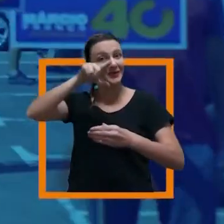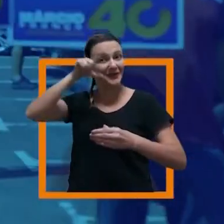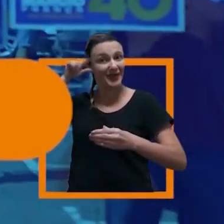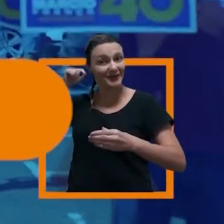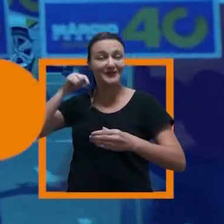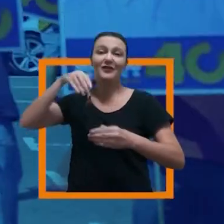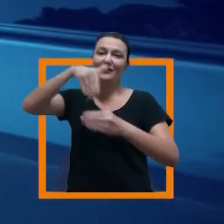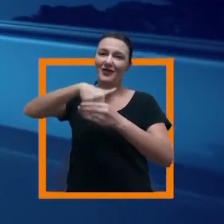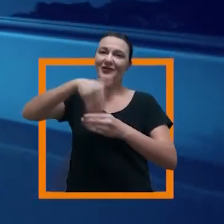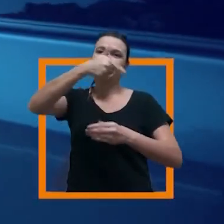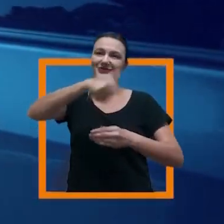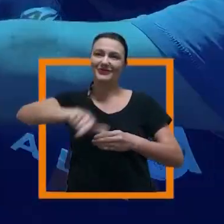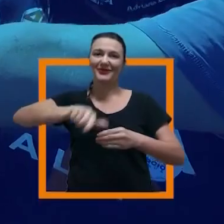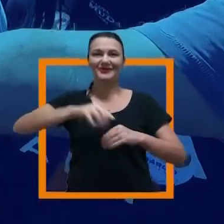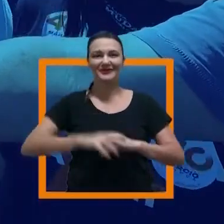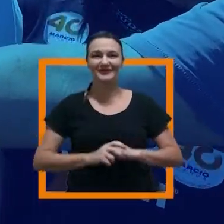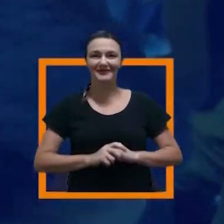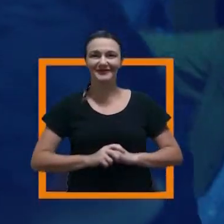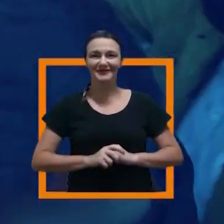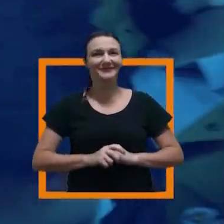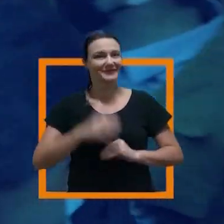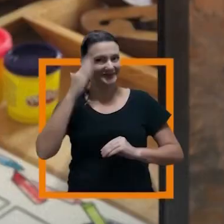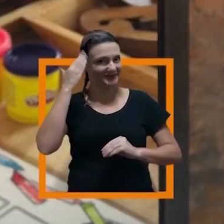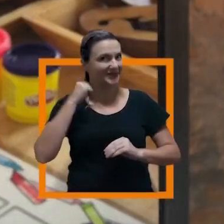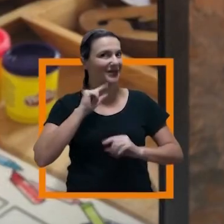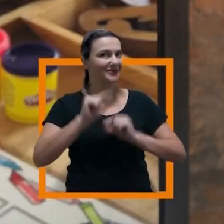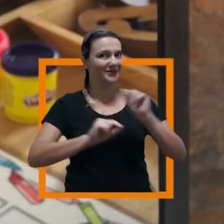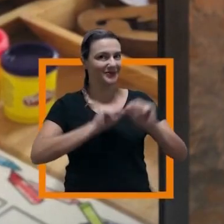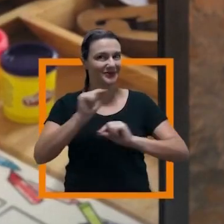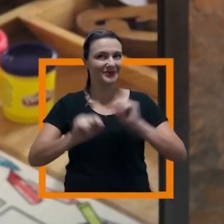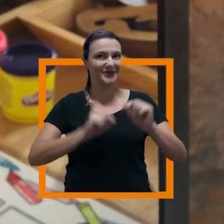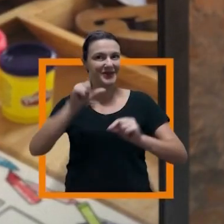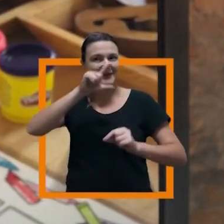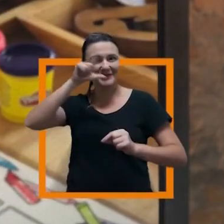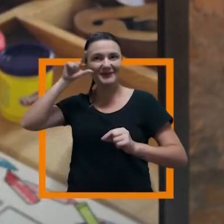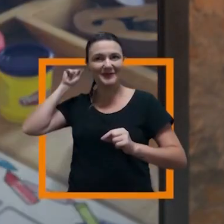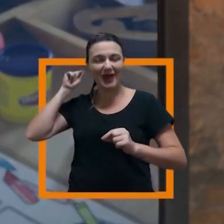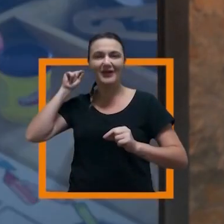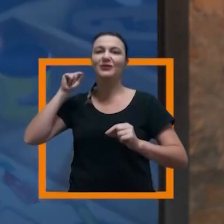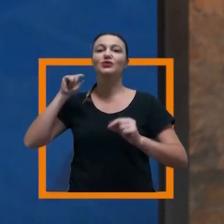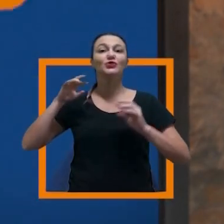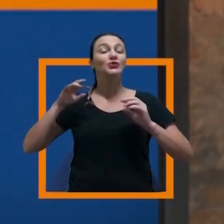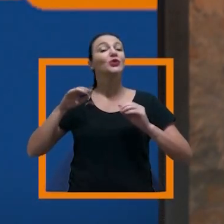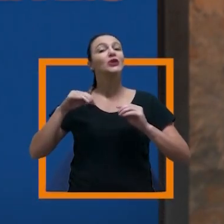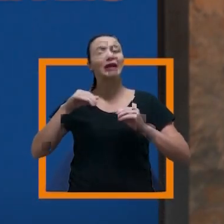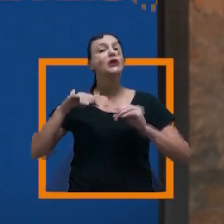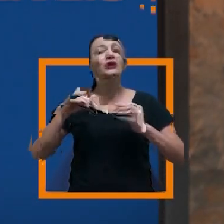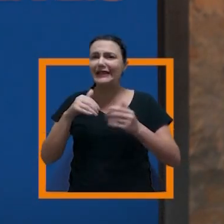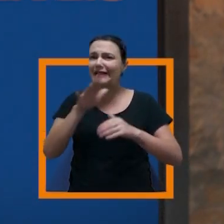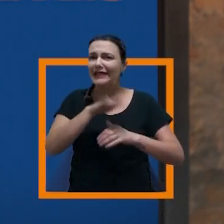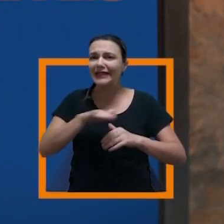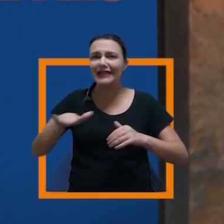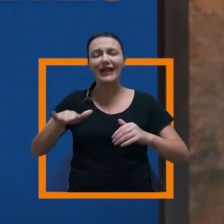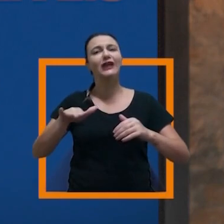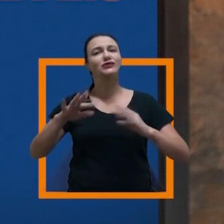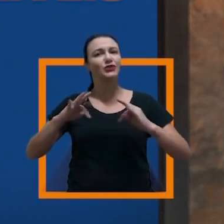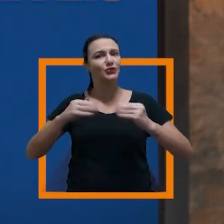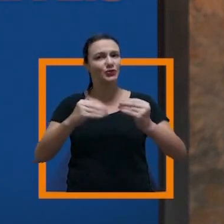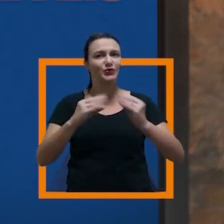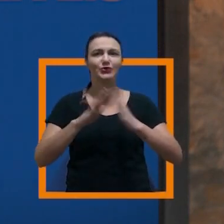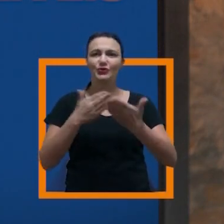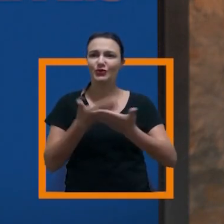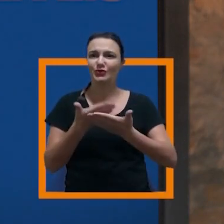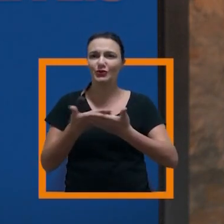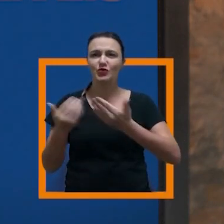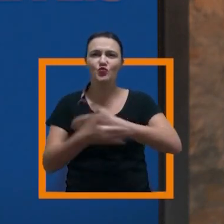votou no Márcio, vota de novo. E sabe ainda que com Márcio França, nenhuma criança vai ficar